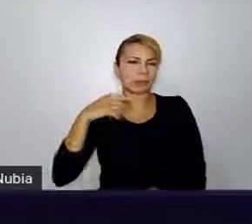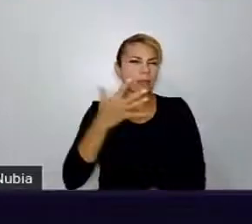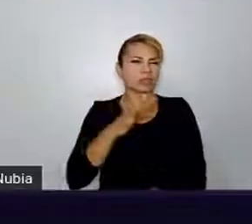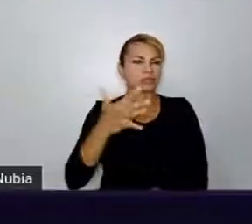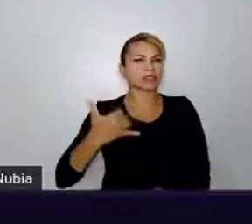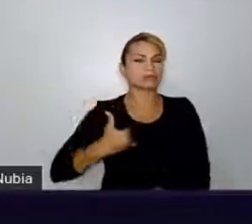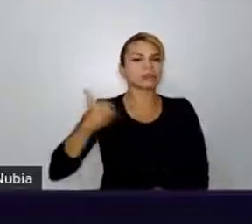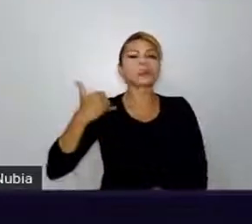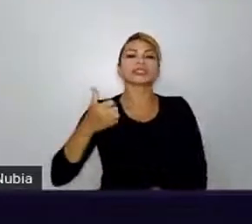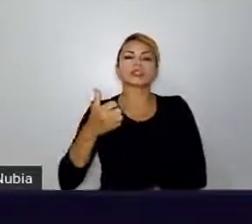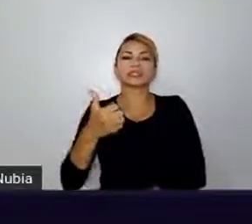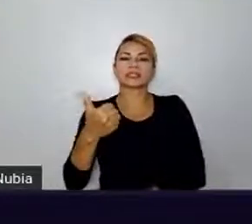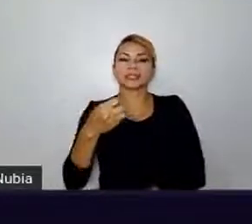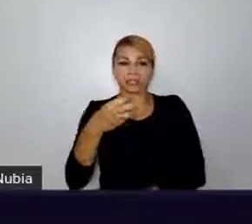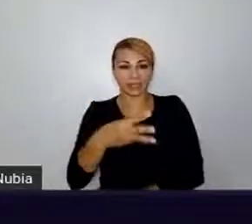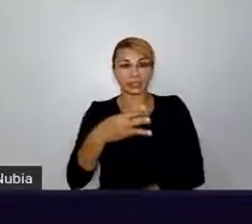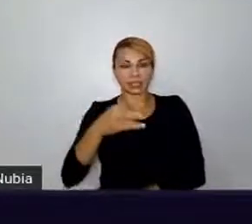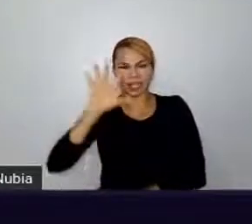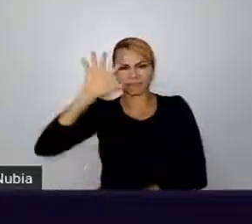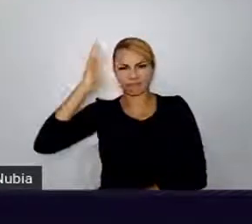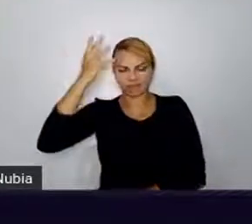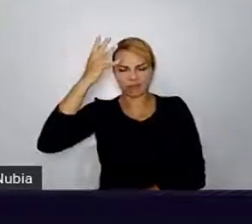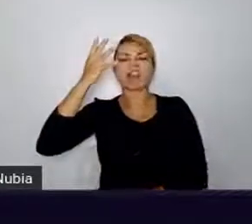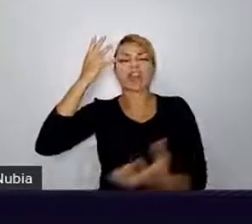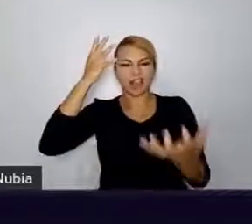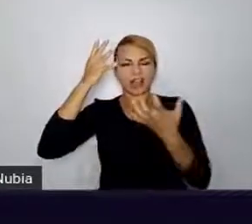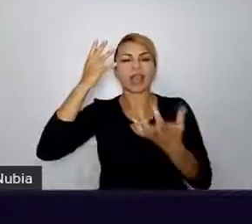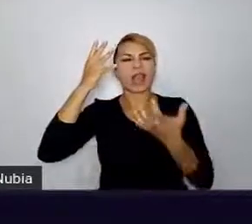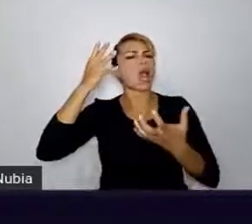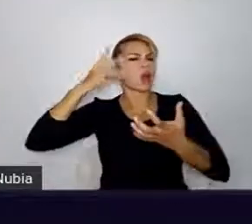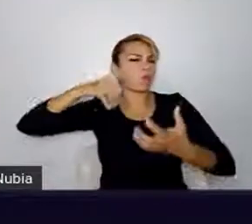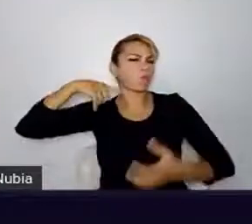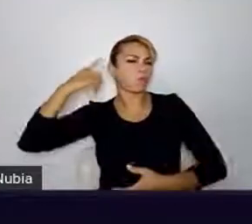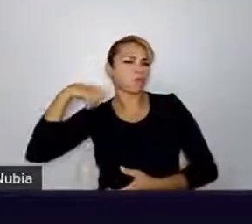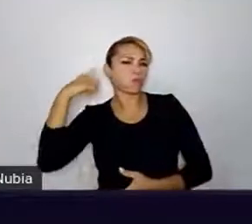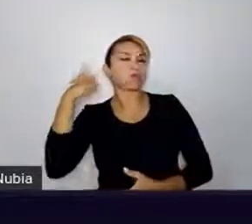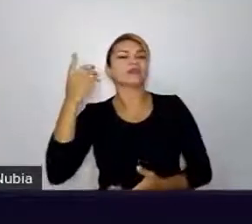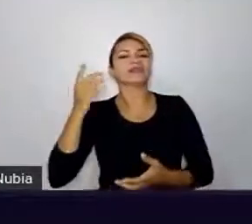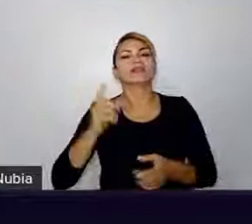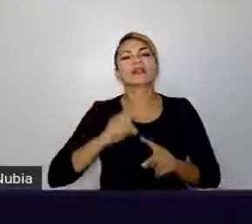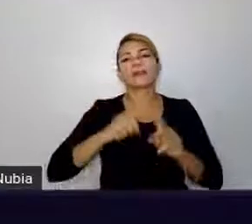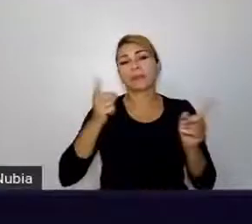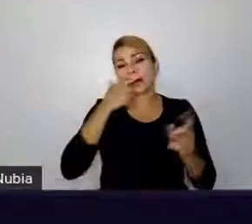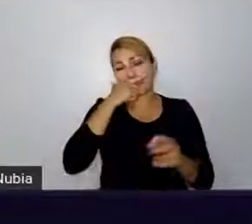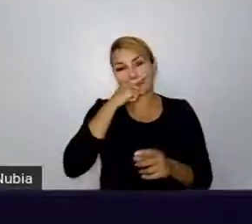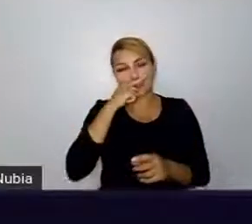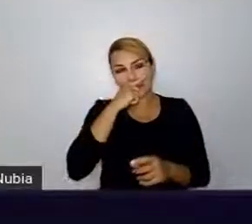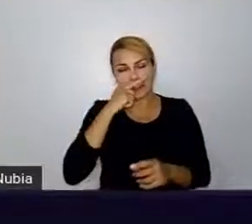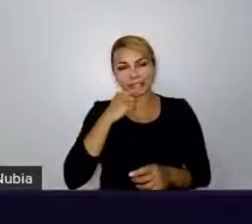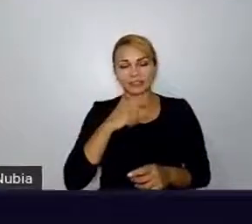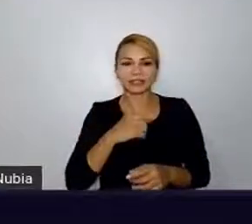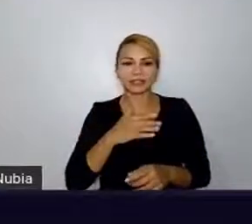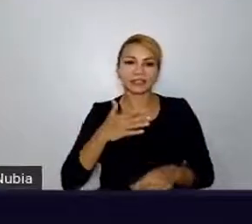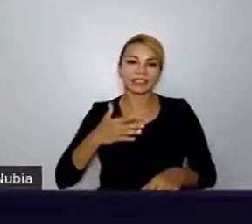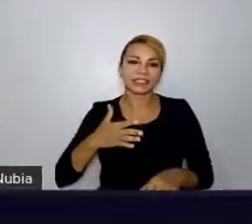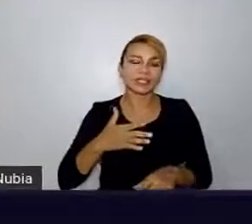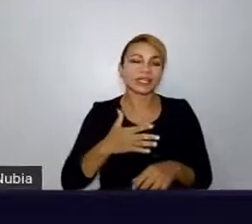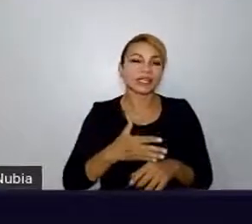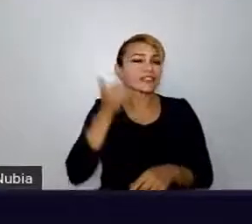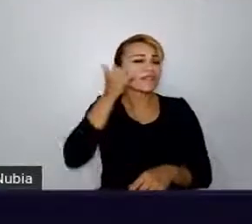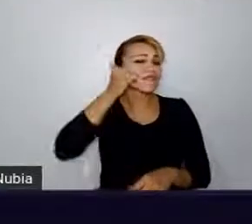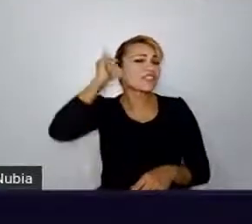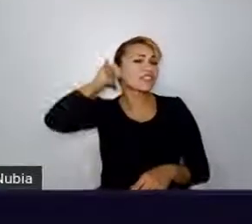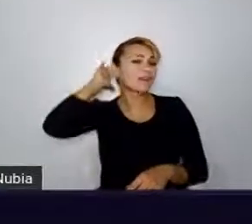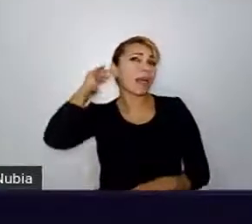decidi que eu queria ser operadora do Direito. Mas eu não passei no vestibular da única universidade pública que tinha em Feira de Santana